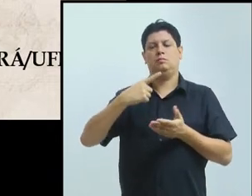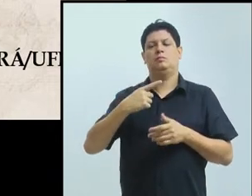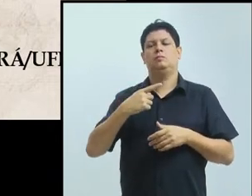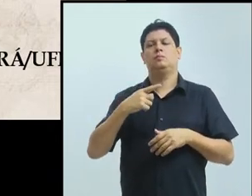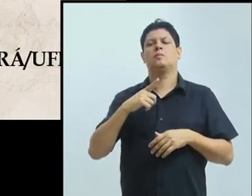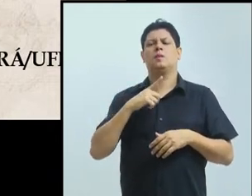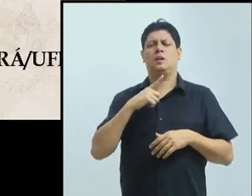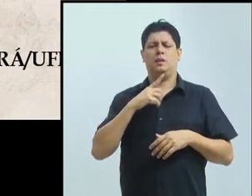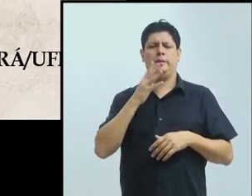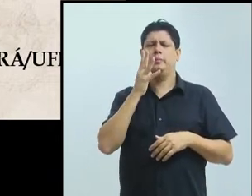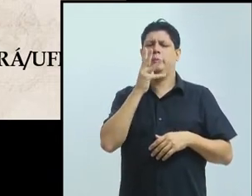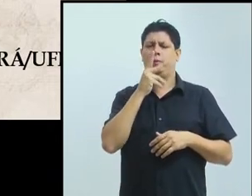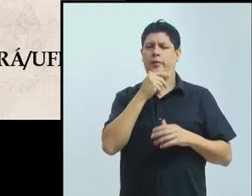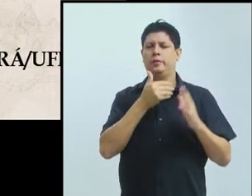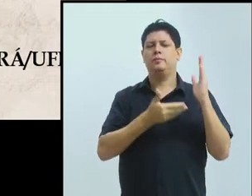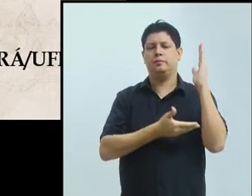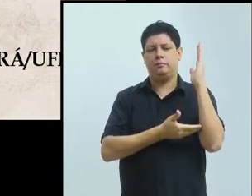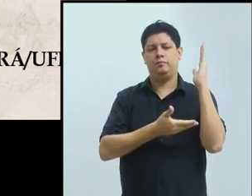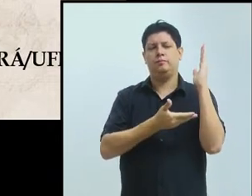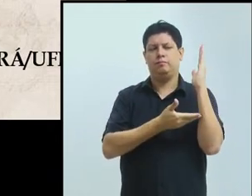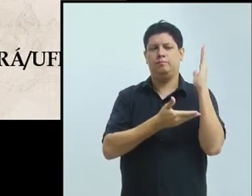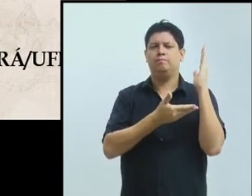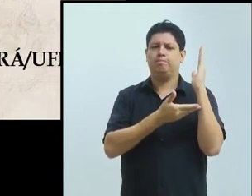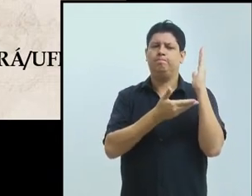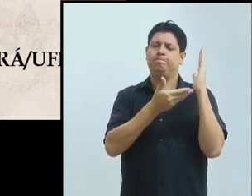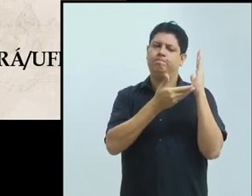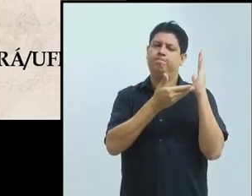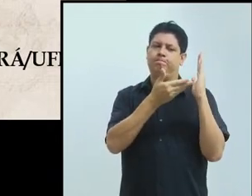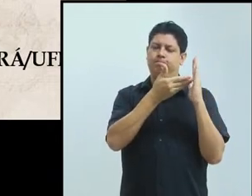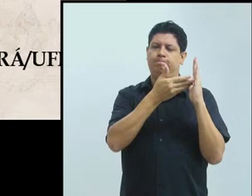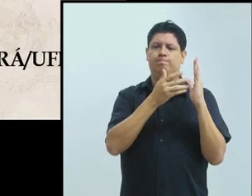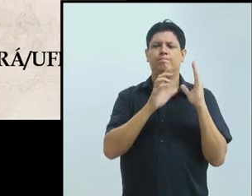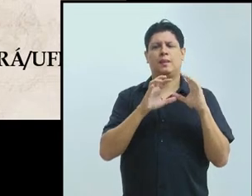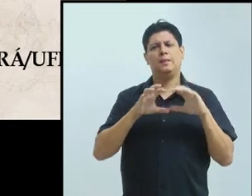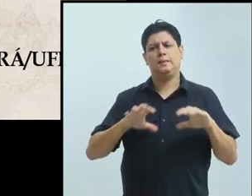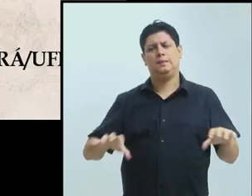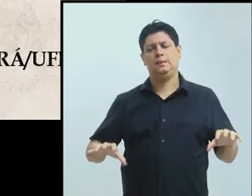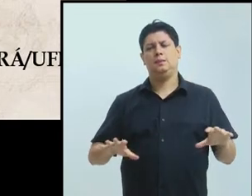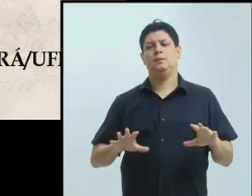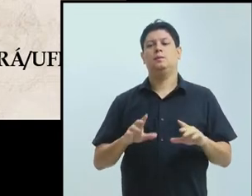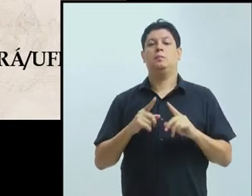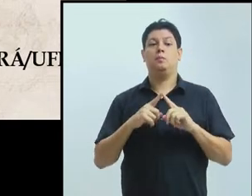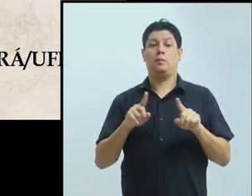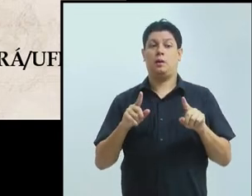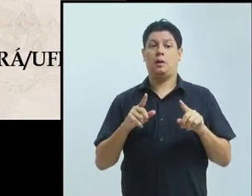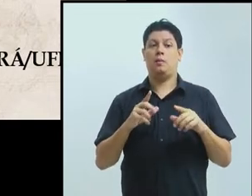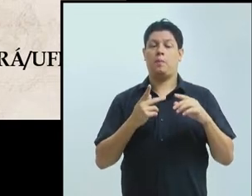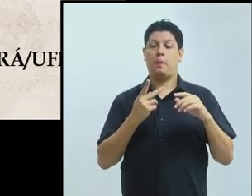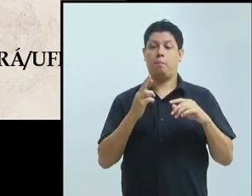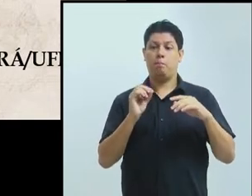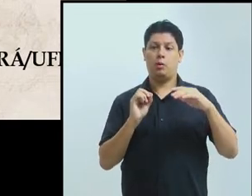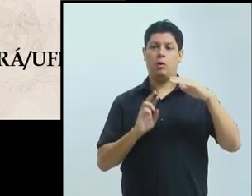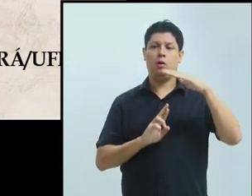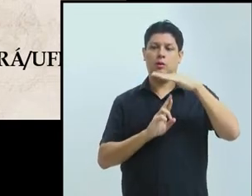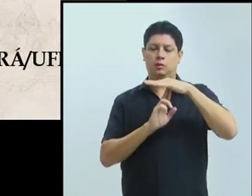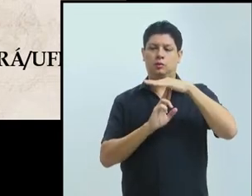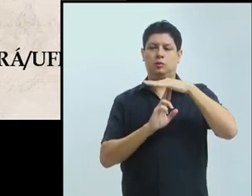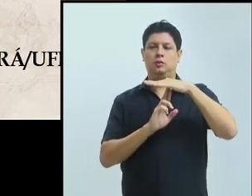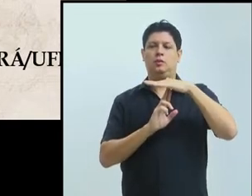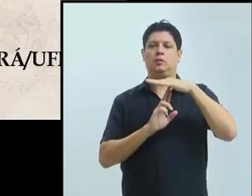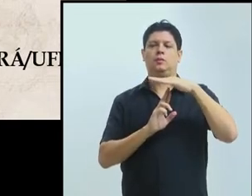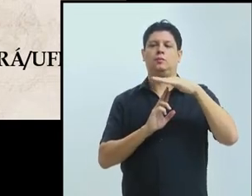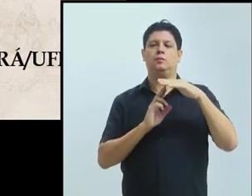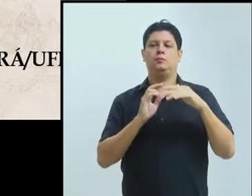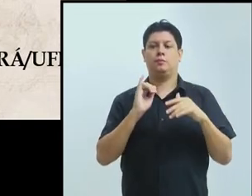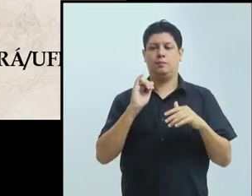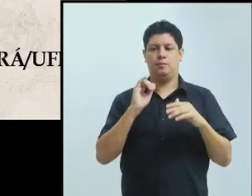trabalhado eficientemente, foi até rápido demais. E esse acordo, ele se chama